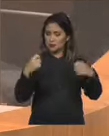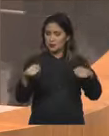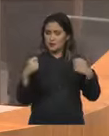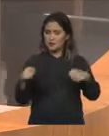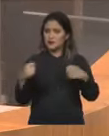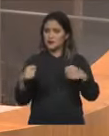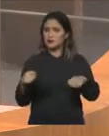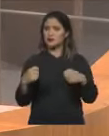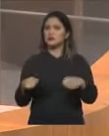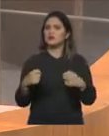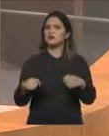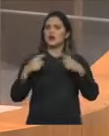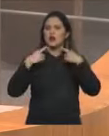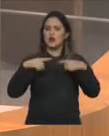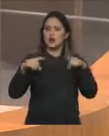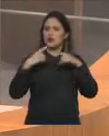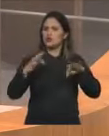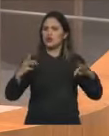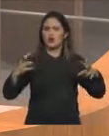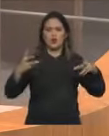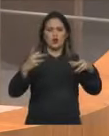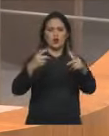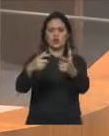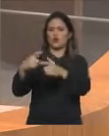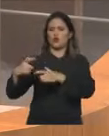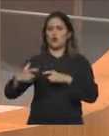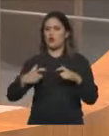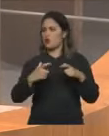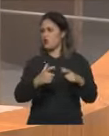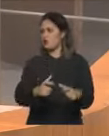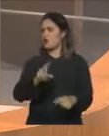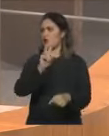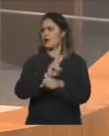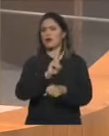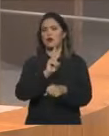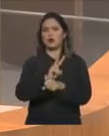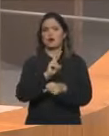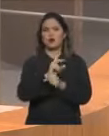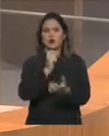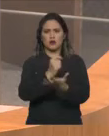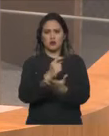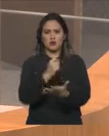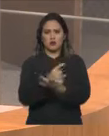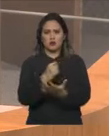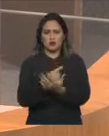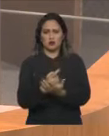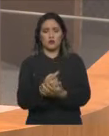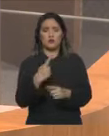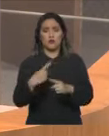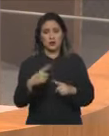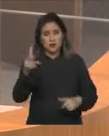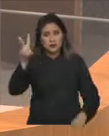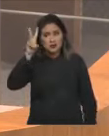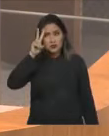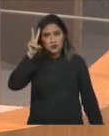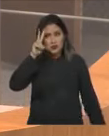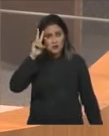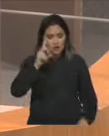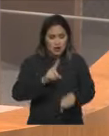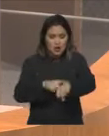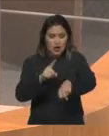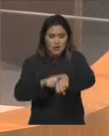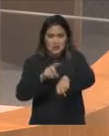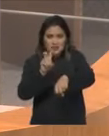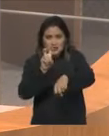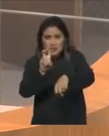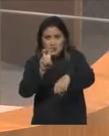defesa do consumidor para que, segunda-feira, às 5 horas da manhã, possamos fazer uma fiscalização. Há